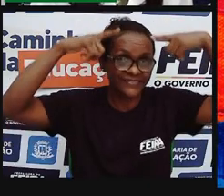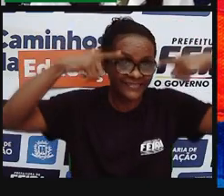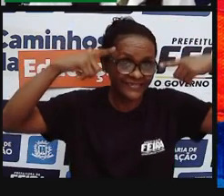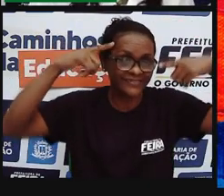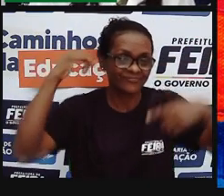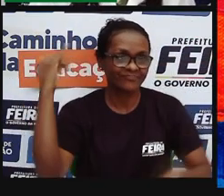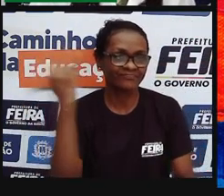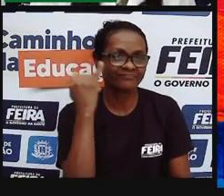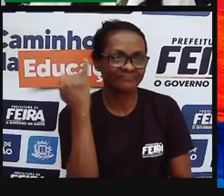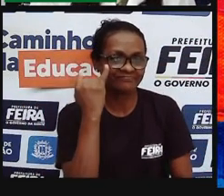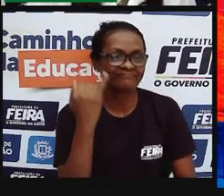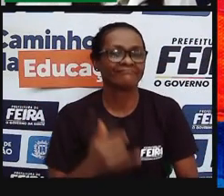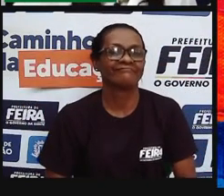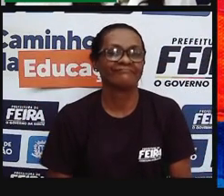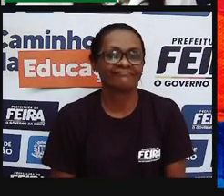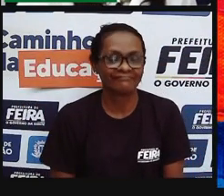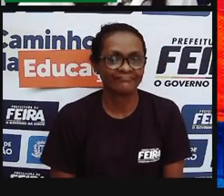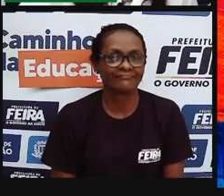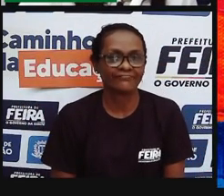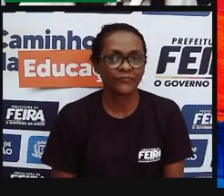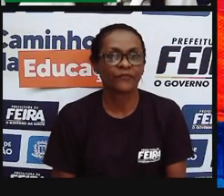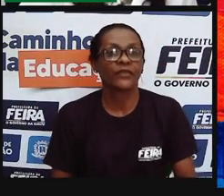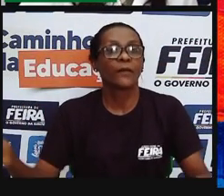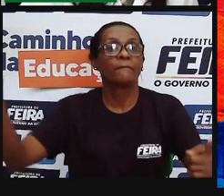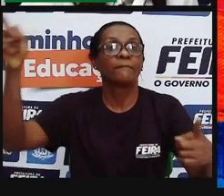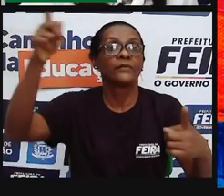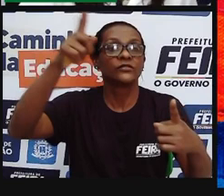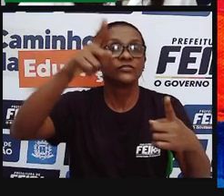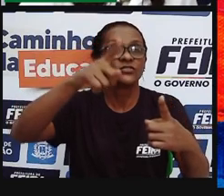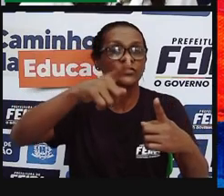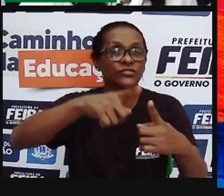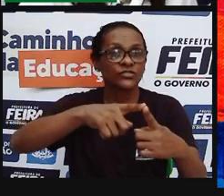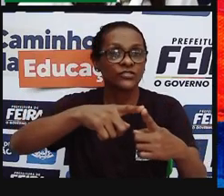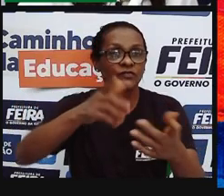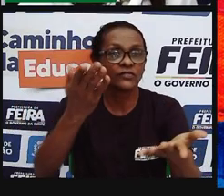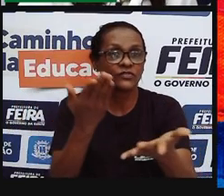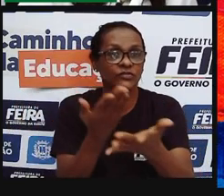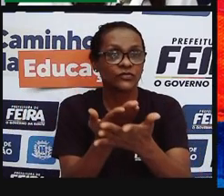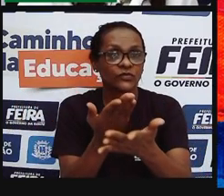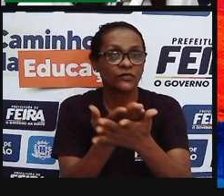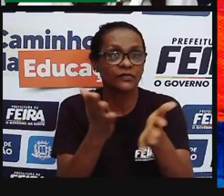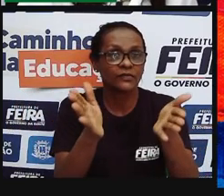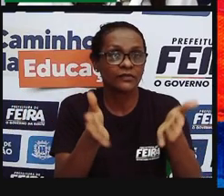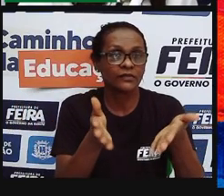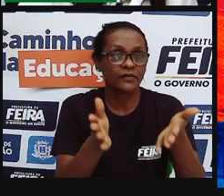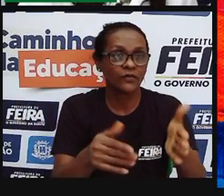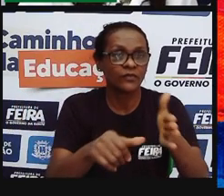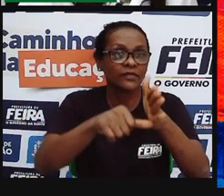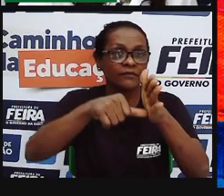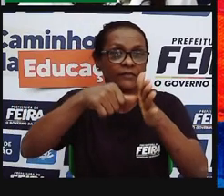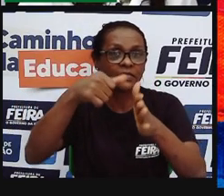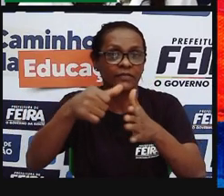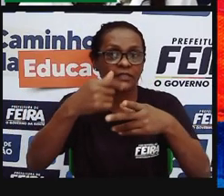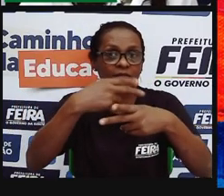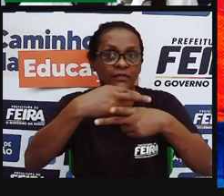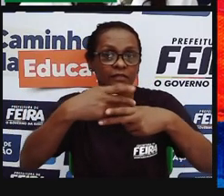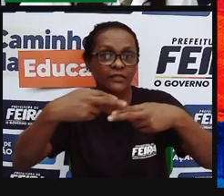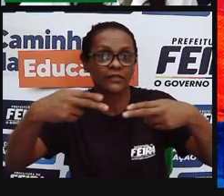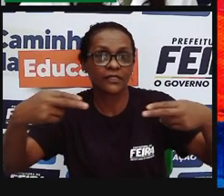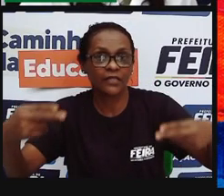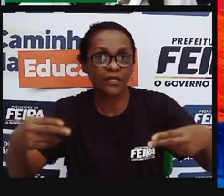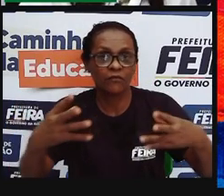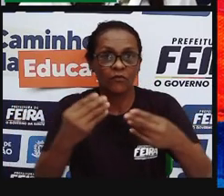esse bioma. E aí, quais são os objetivos da nossa aula? Primeiro, caracterizar os principais